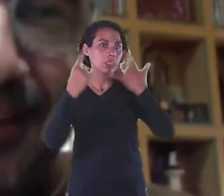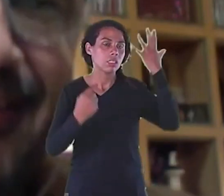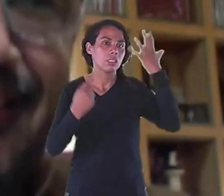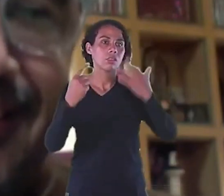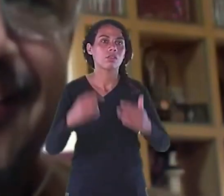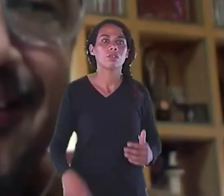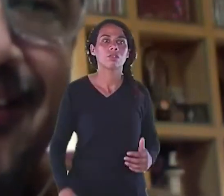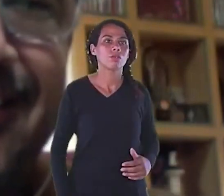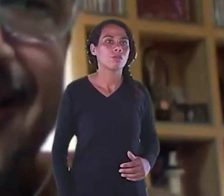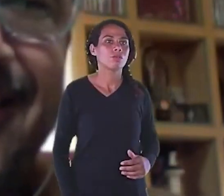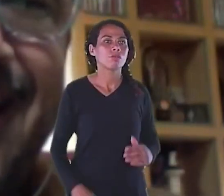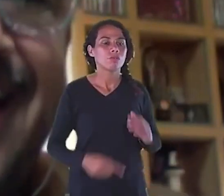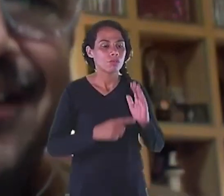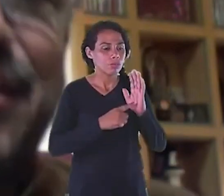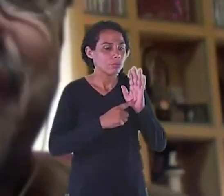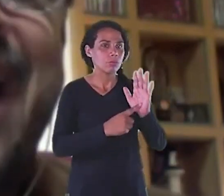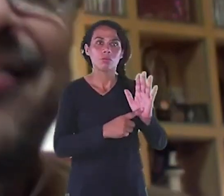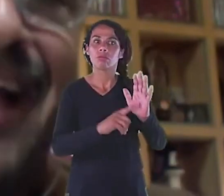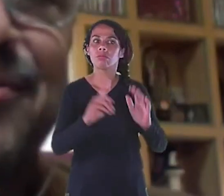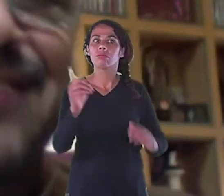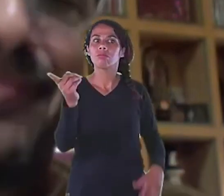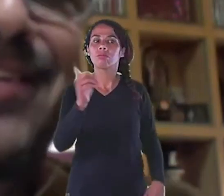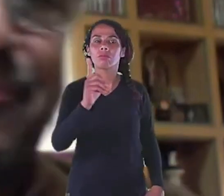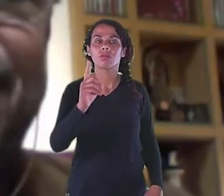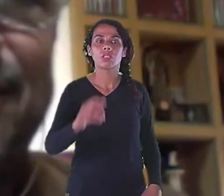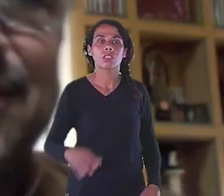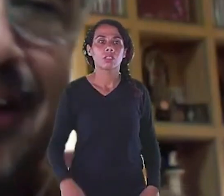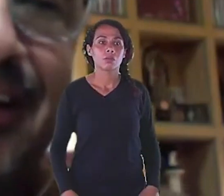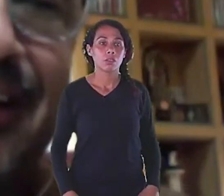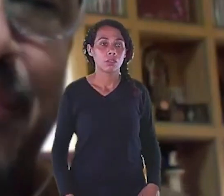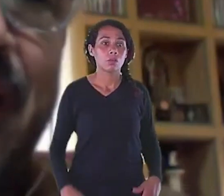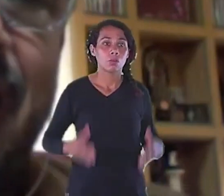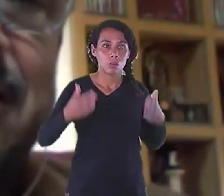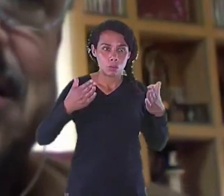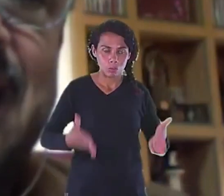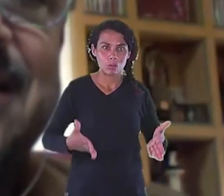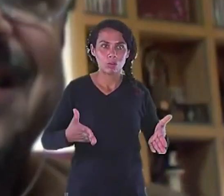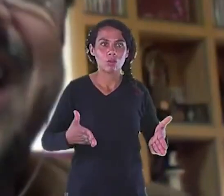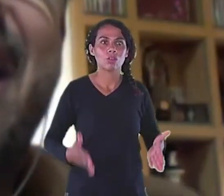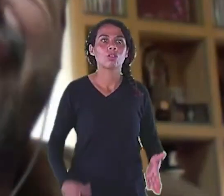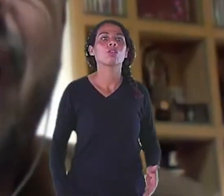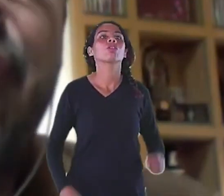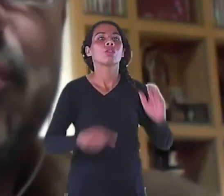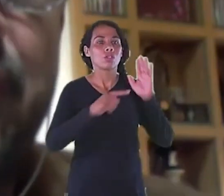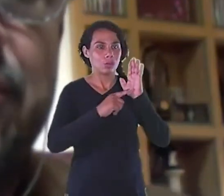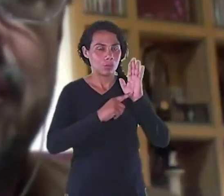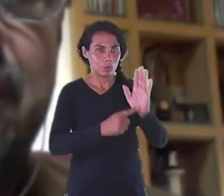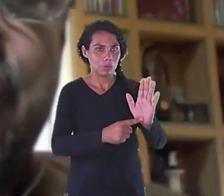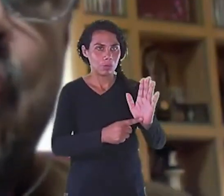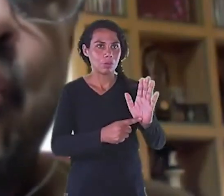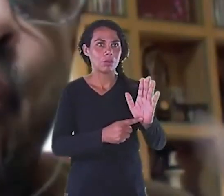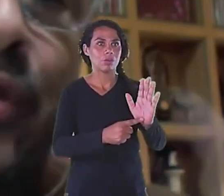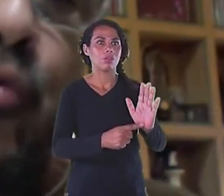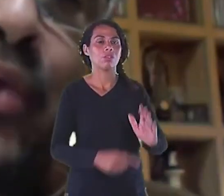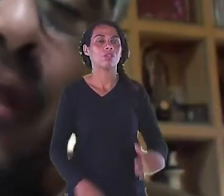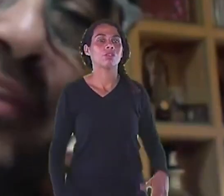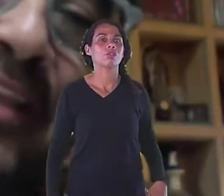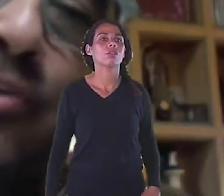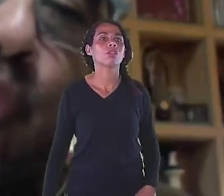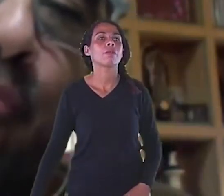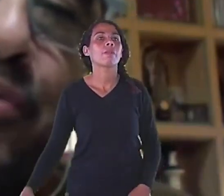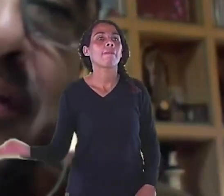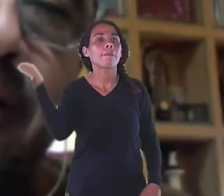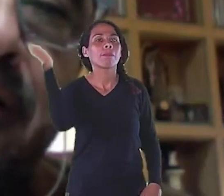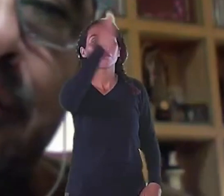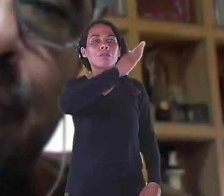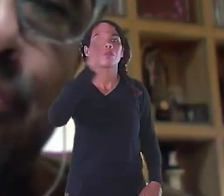design brasileiro É esse que é A análise do design brasileiro Por causa disso Porque antes A gente negava A nossa origem O que